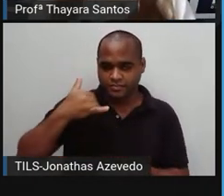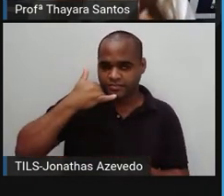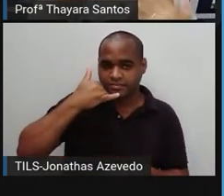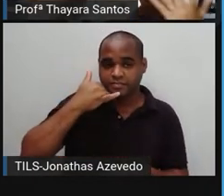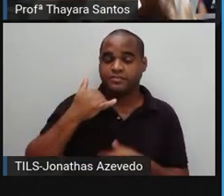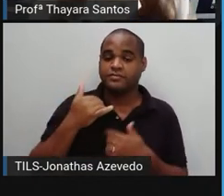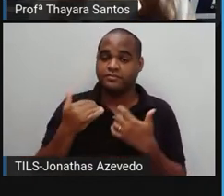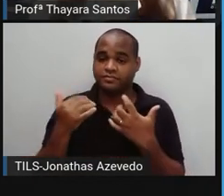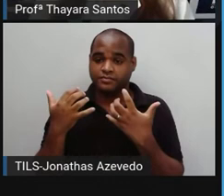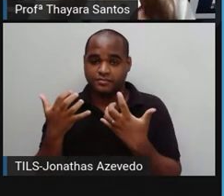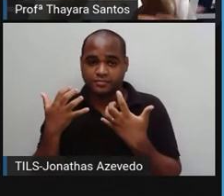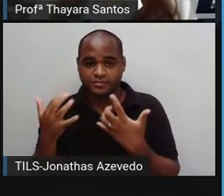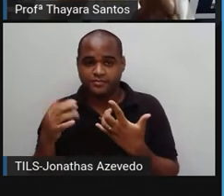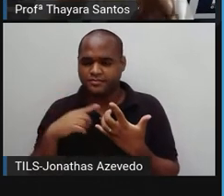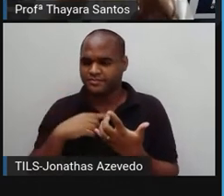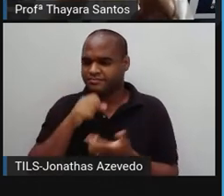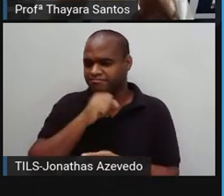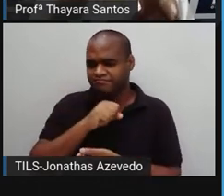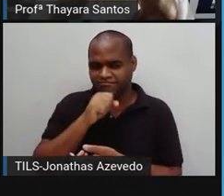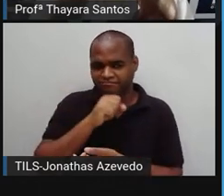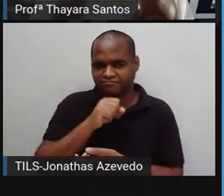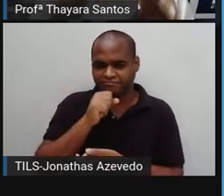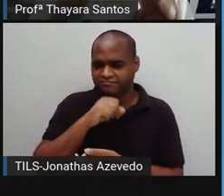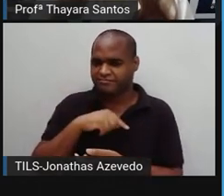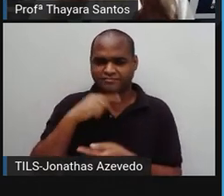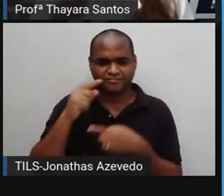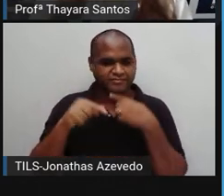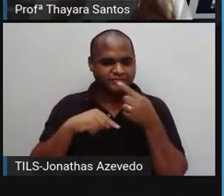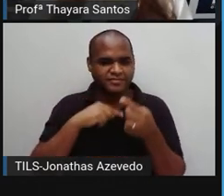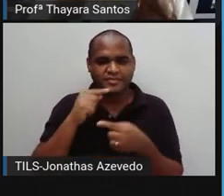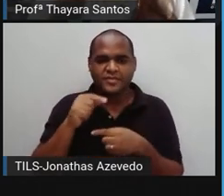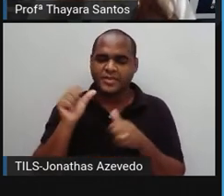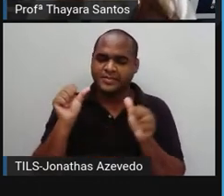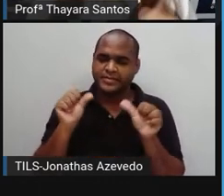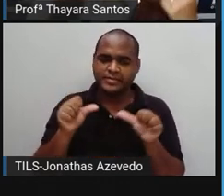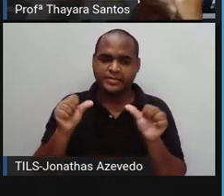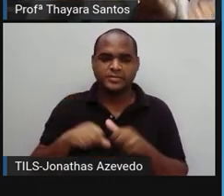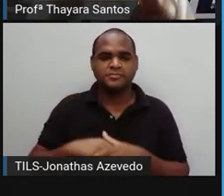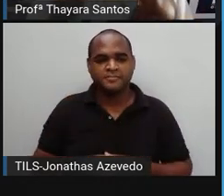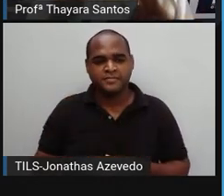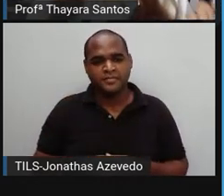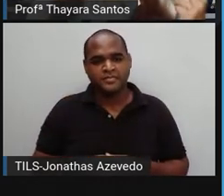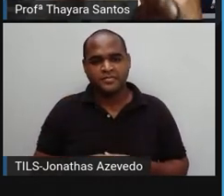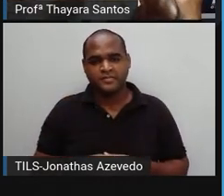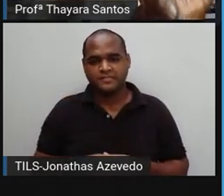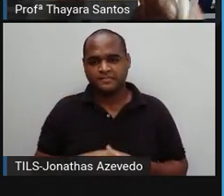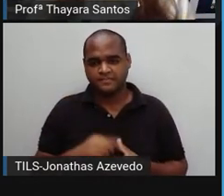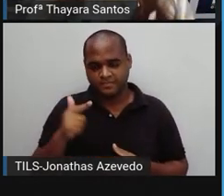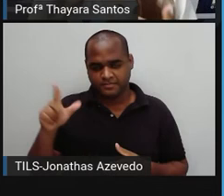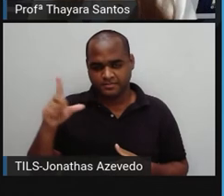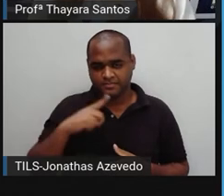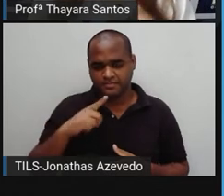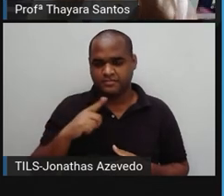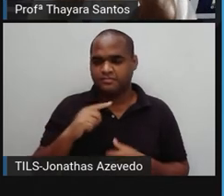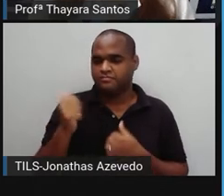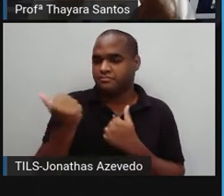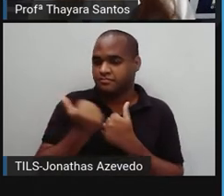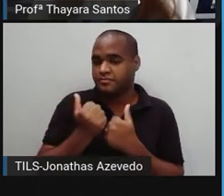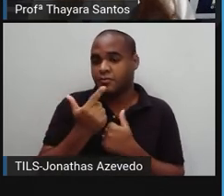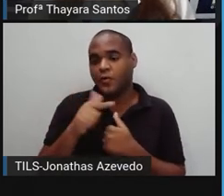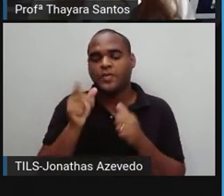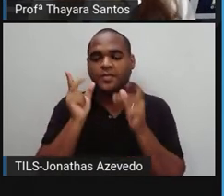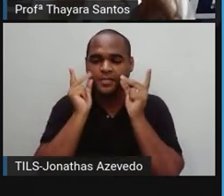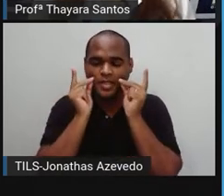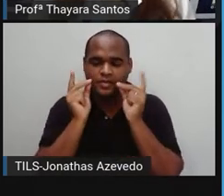realmente aquele meu não está mais atendendo as minhas necessidades. Outra coisa, substituir o plástico por outros